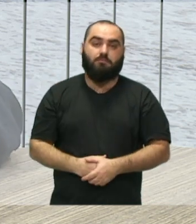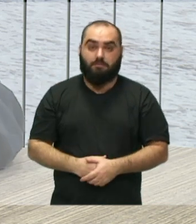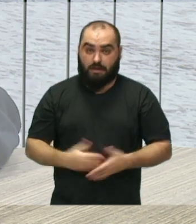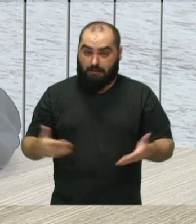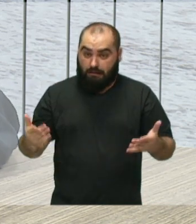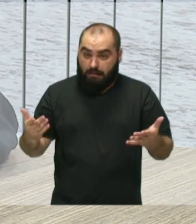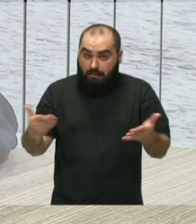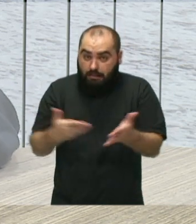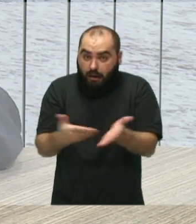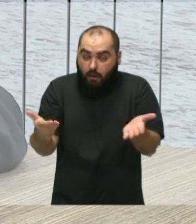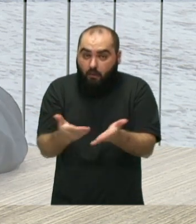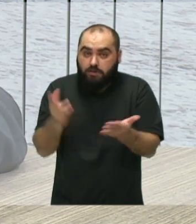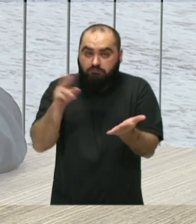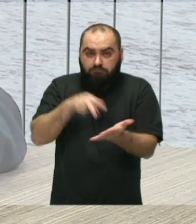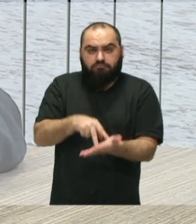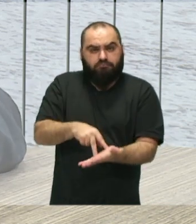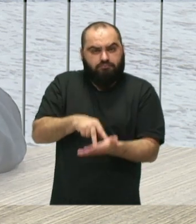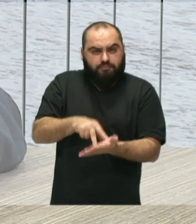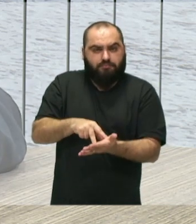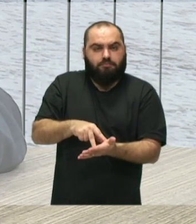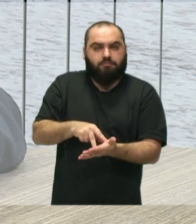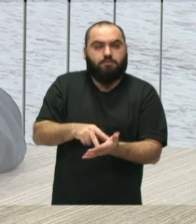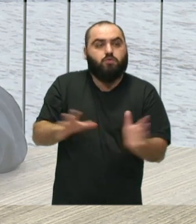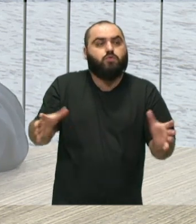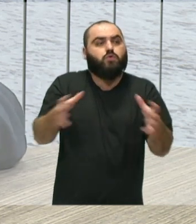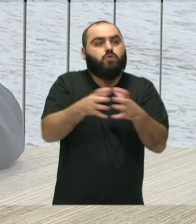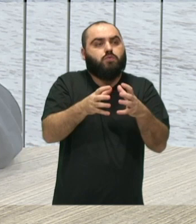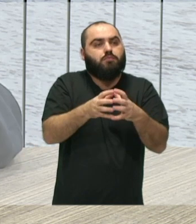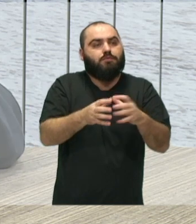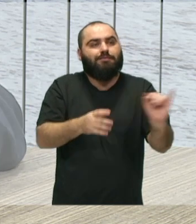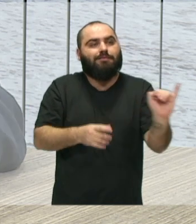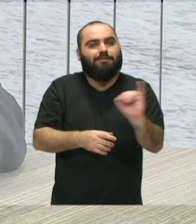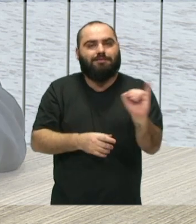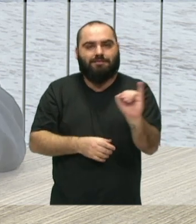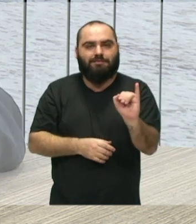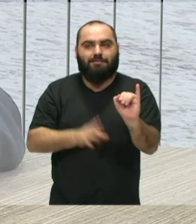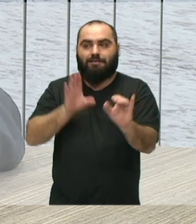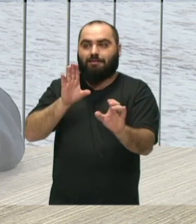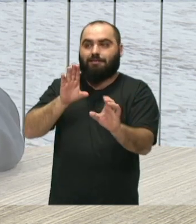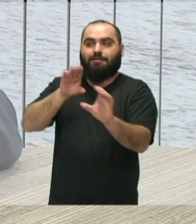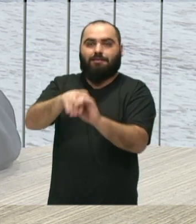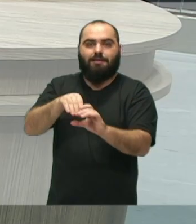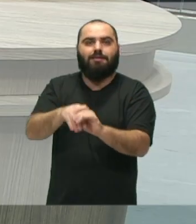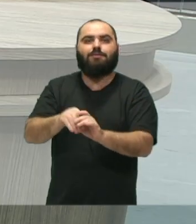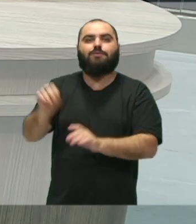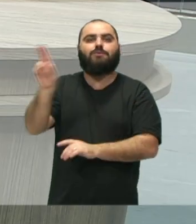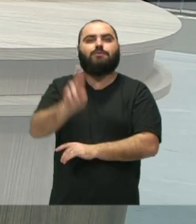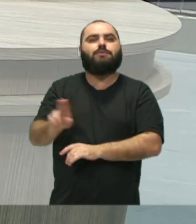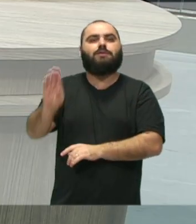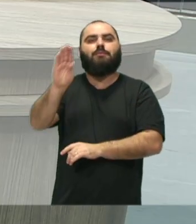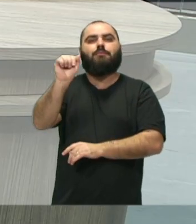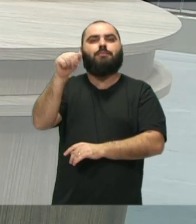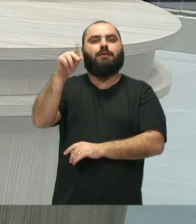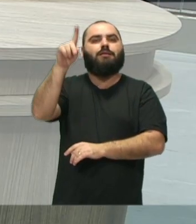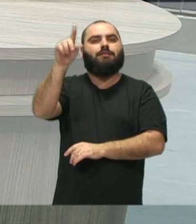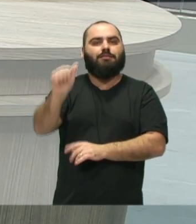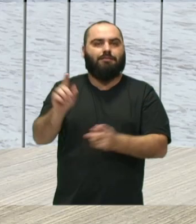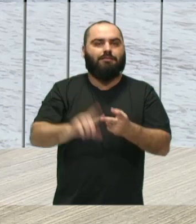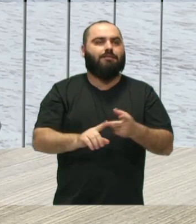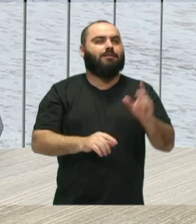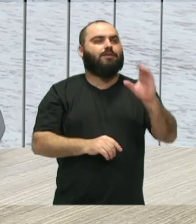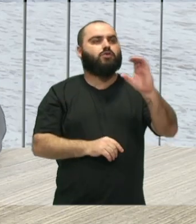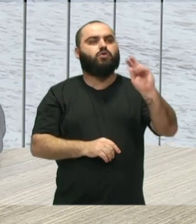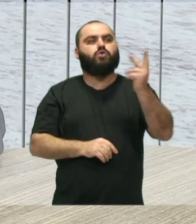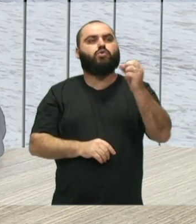permanecem ligados à instituição, como o grupo de percussão de Itajaí. E aí, dentro do conservatório, temos a banda, temos o grupo de choro.